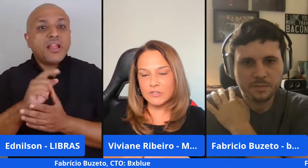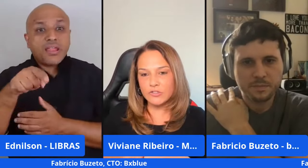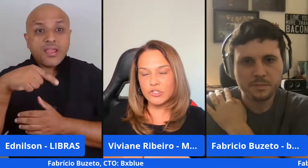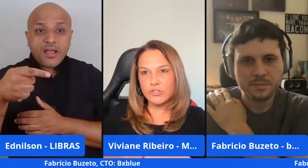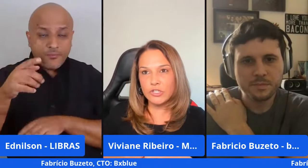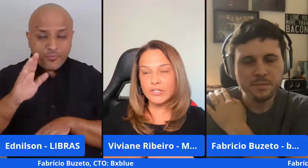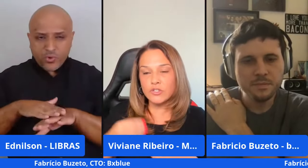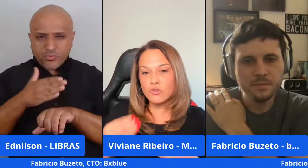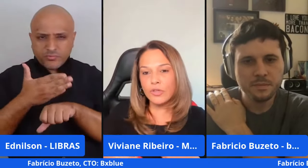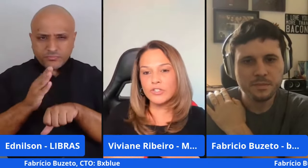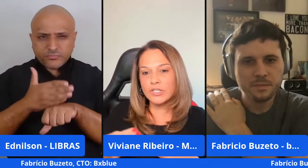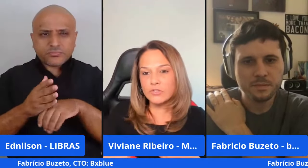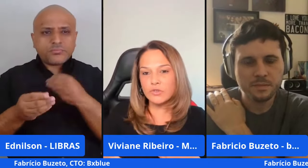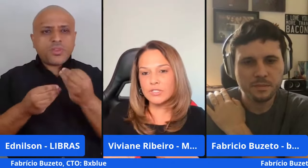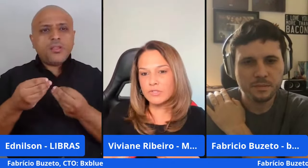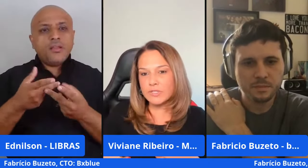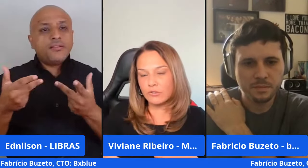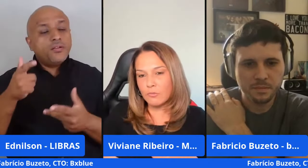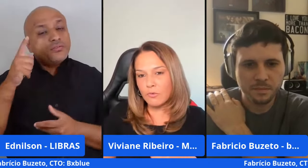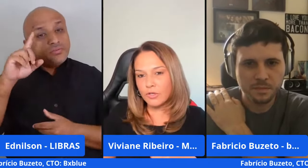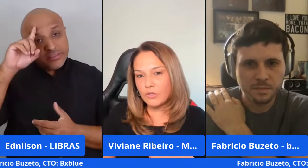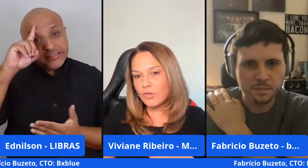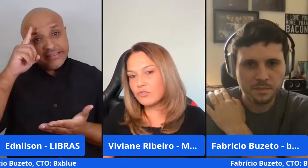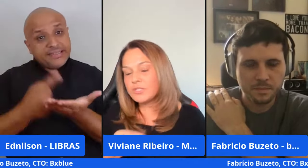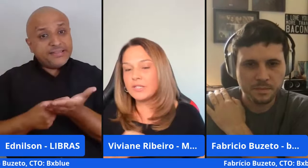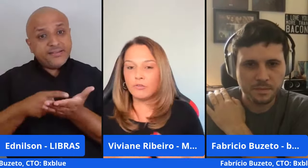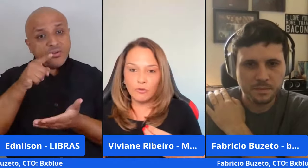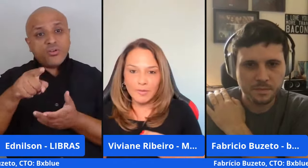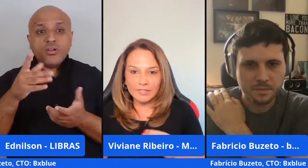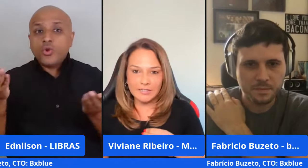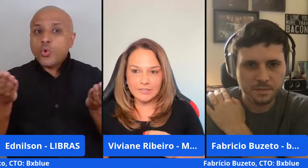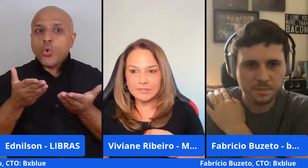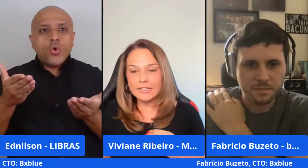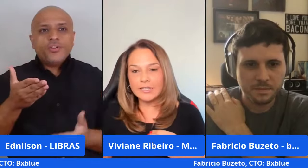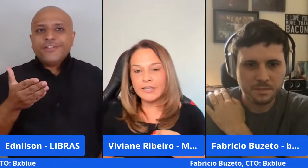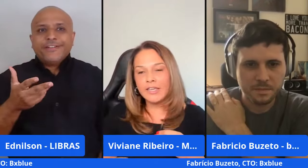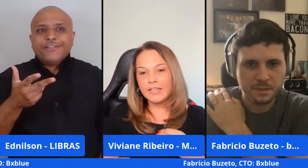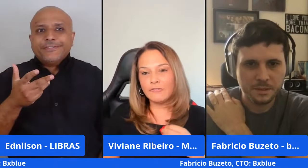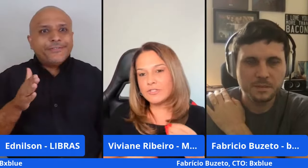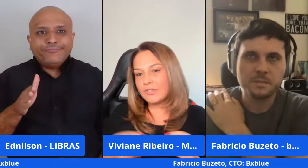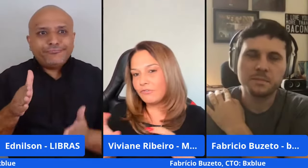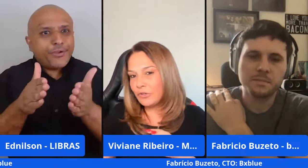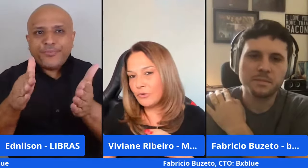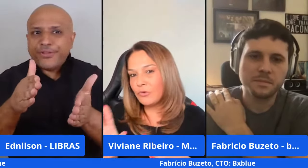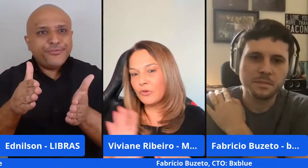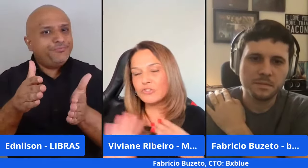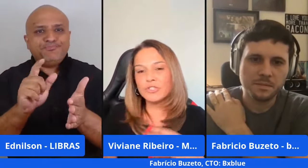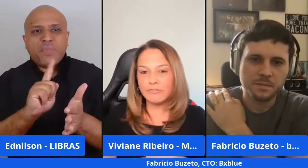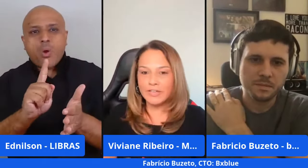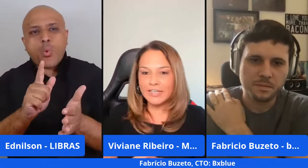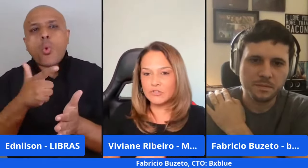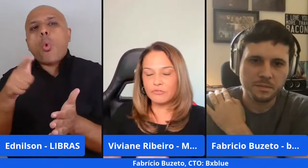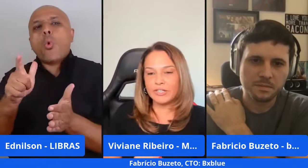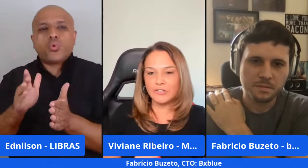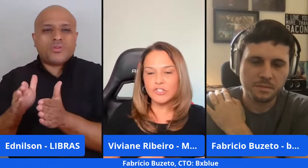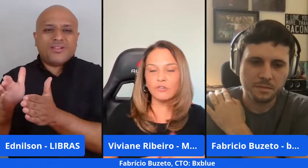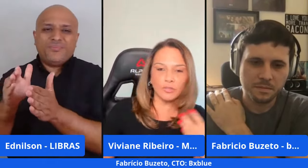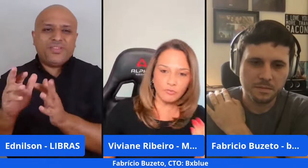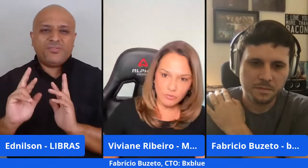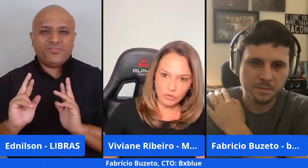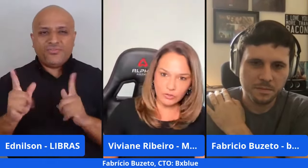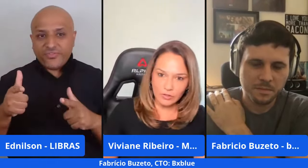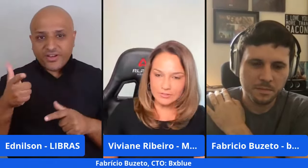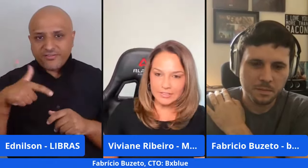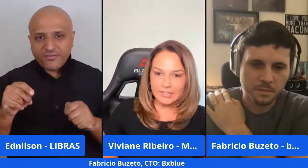insights de questões, decisões que você tomou e que hoje você não tomaria, né? Que você viu e hoje você faria diferente.